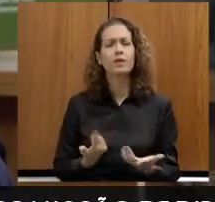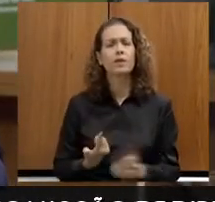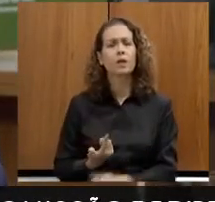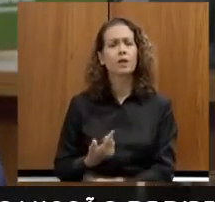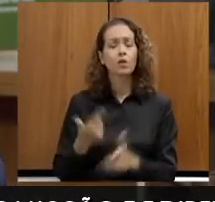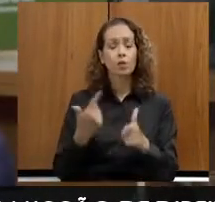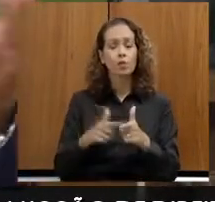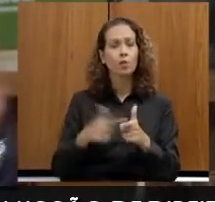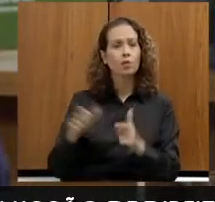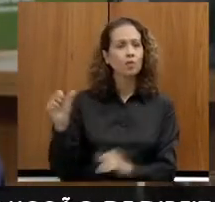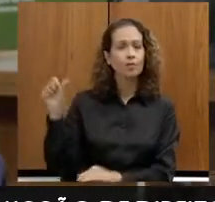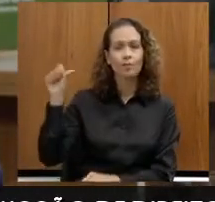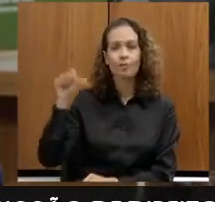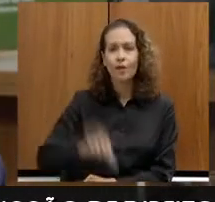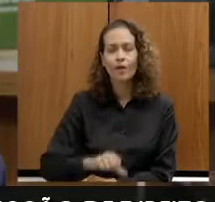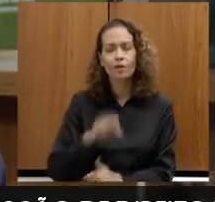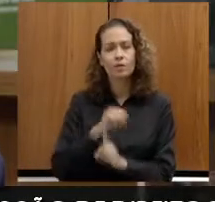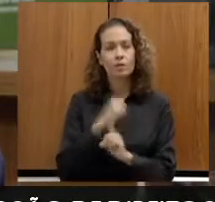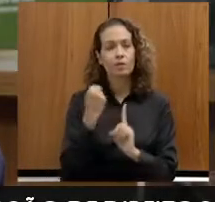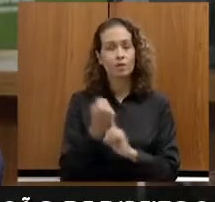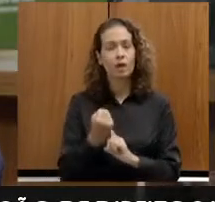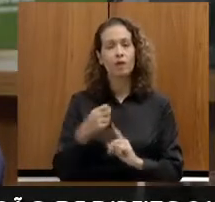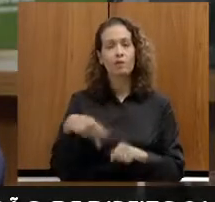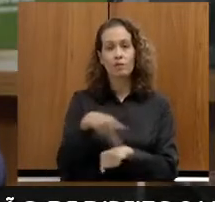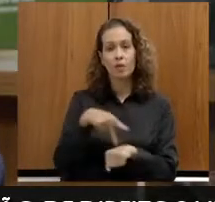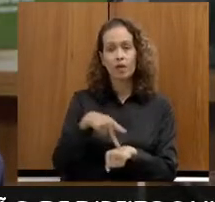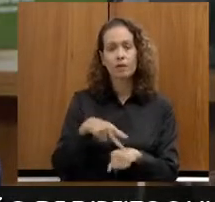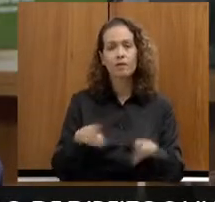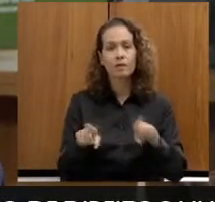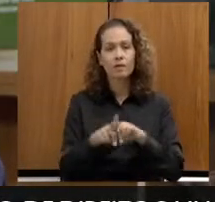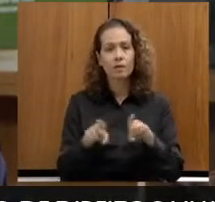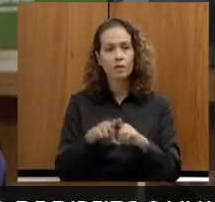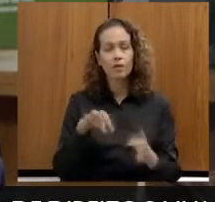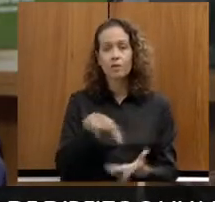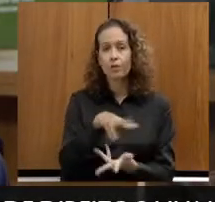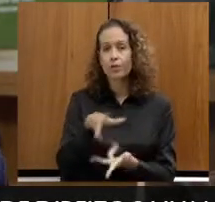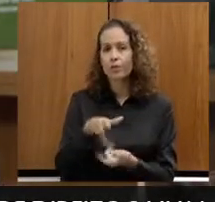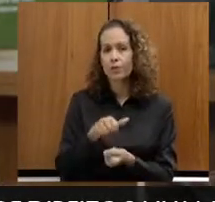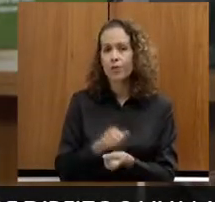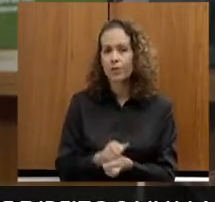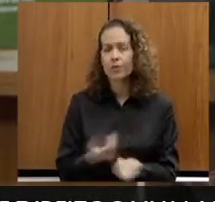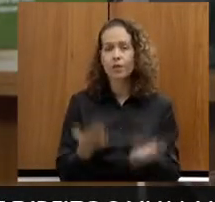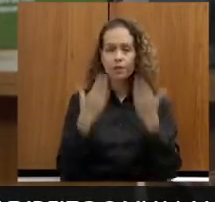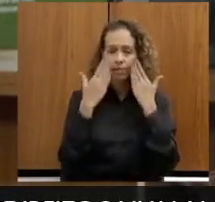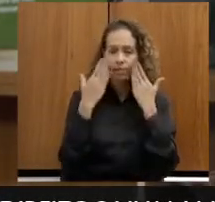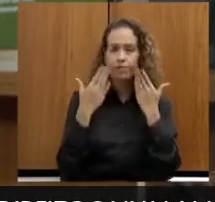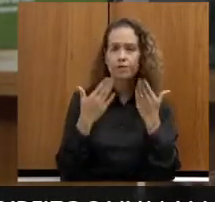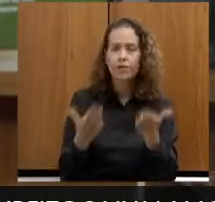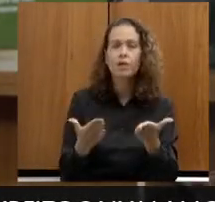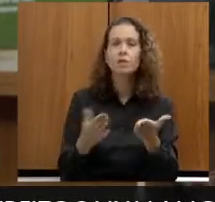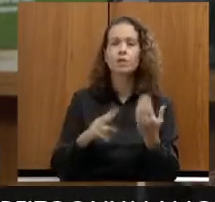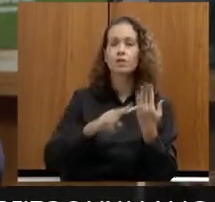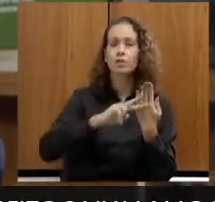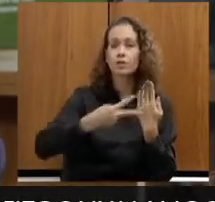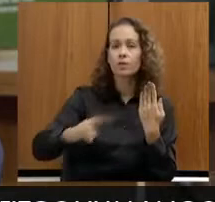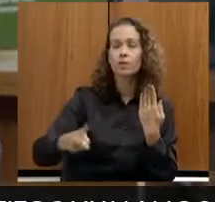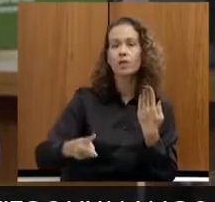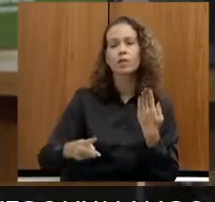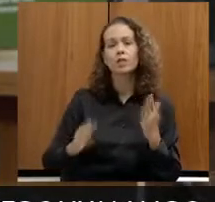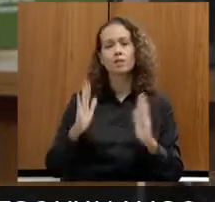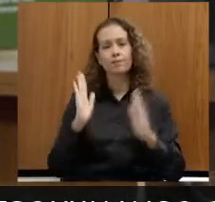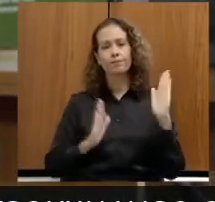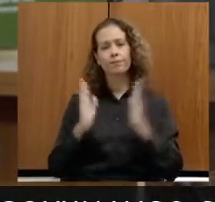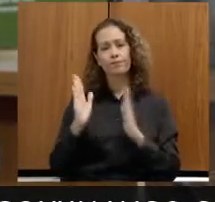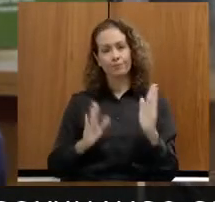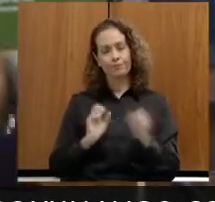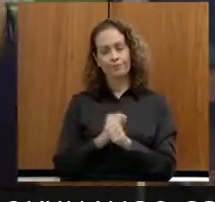desse país e do mundo, através daí dos efeitos, das consequências desta pandemia. onde